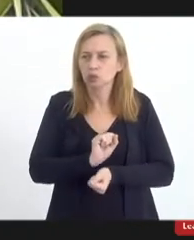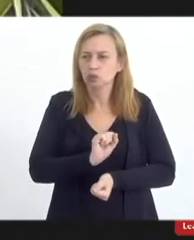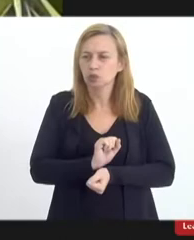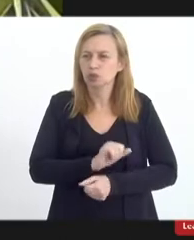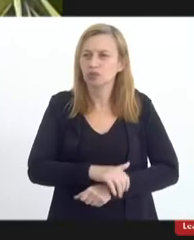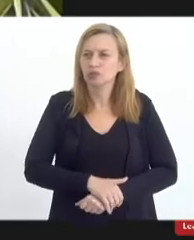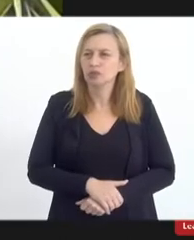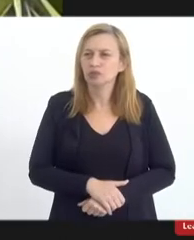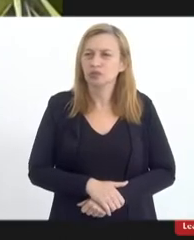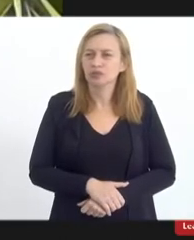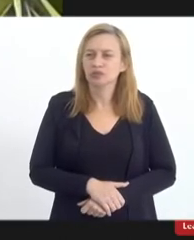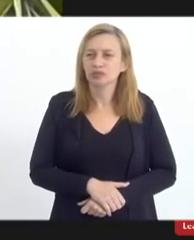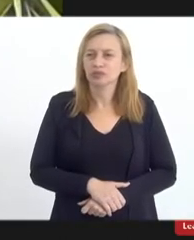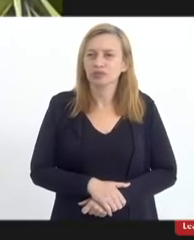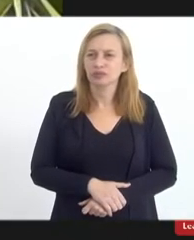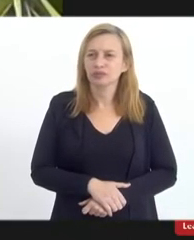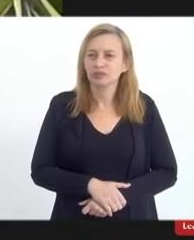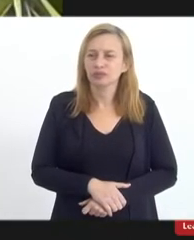E aí E aí